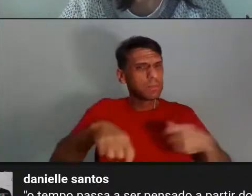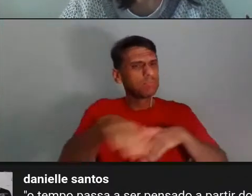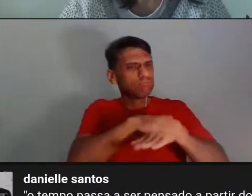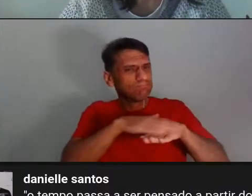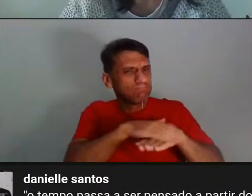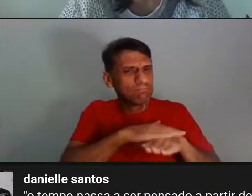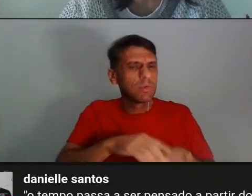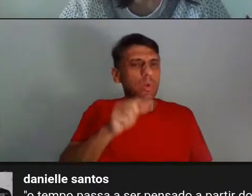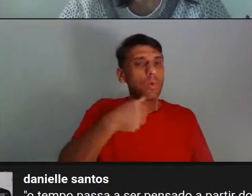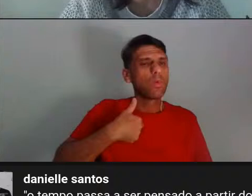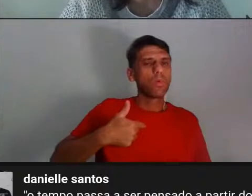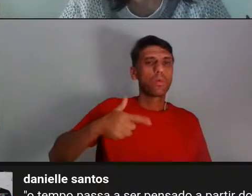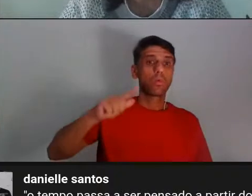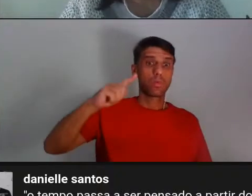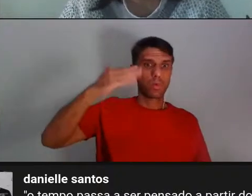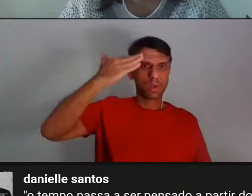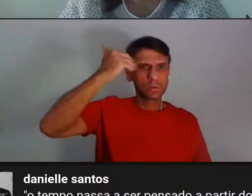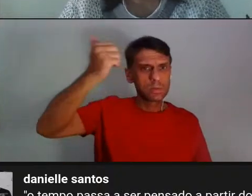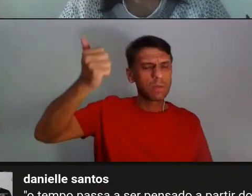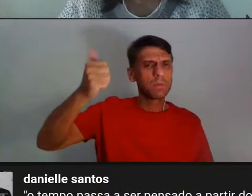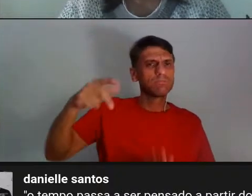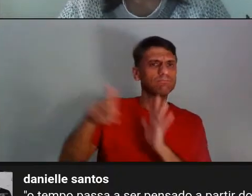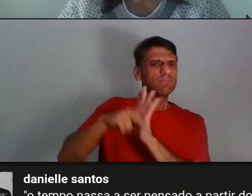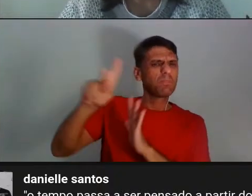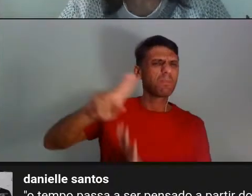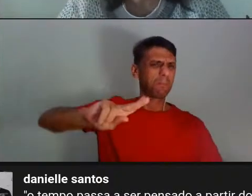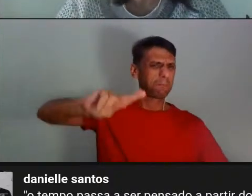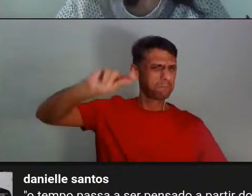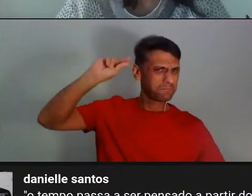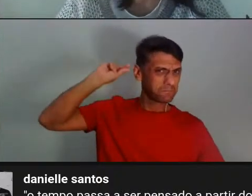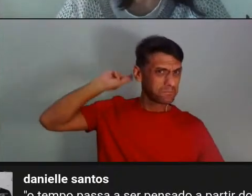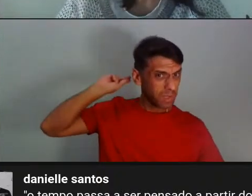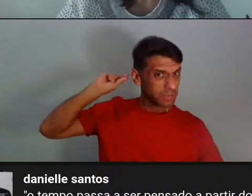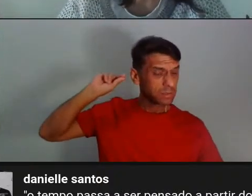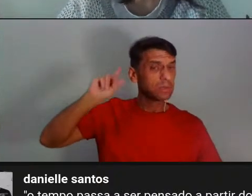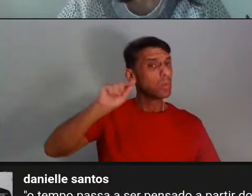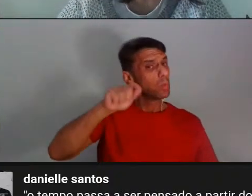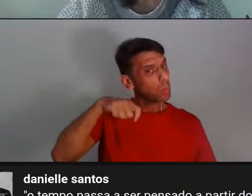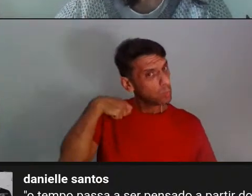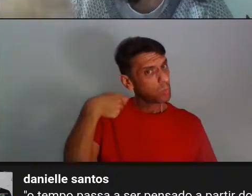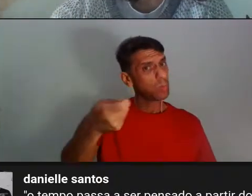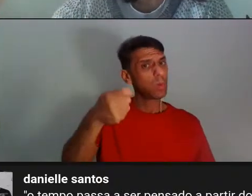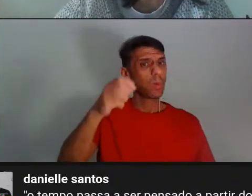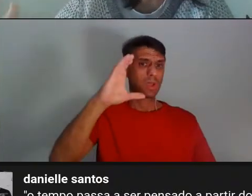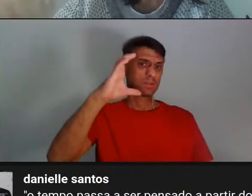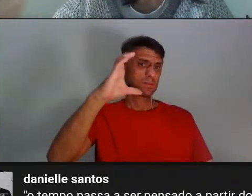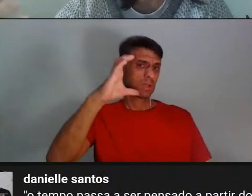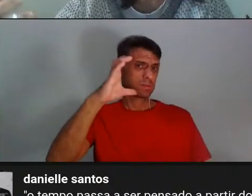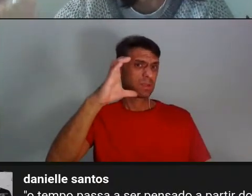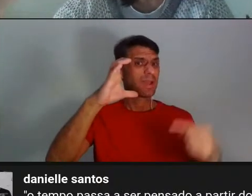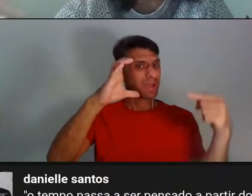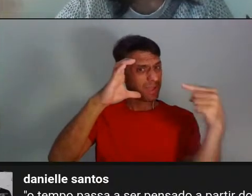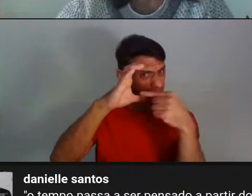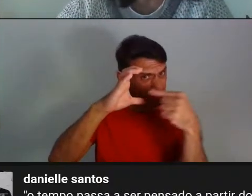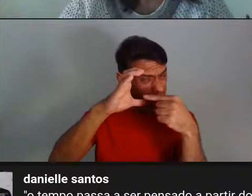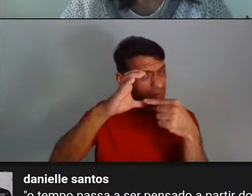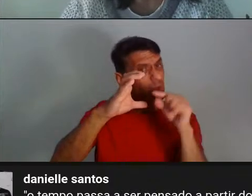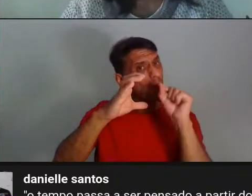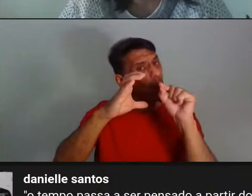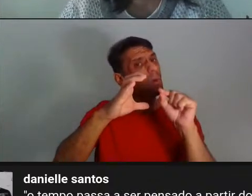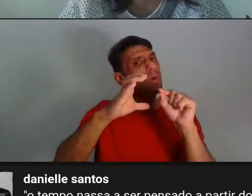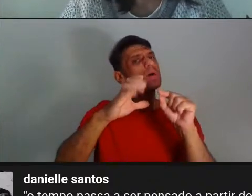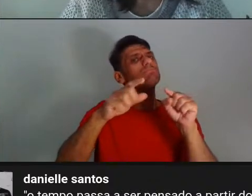saberes tradicionais dos povos originários como ciência, e essas ciências precisam estar